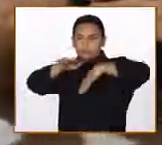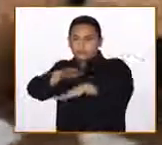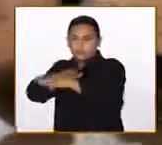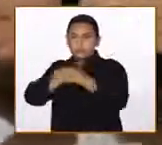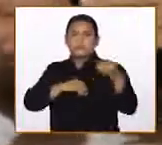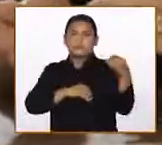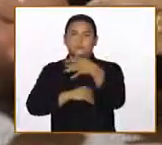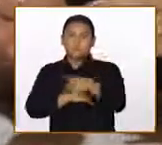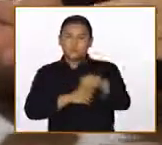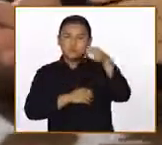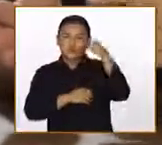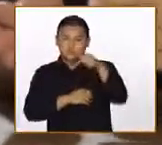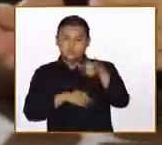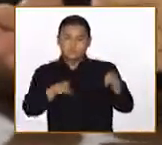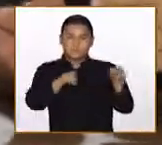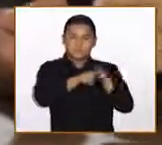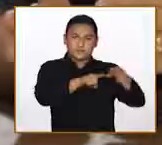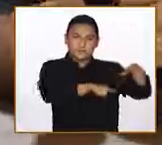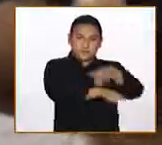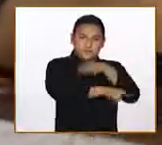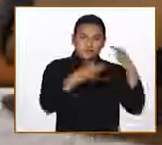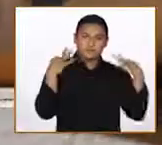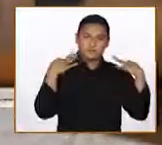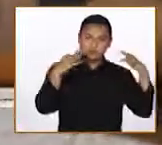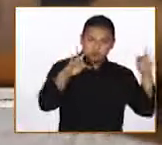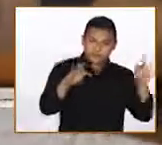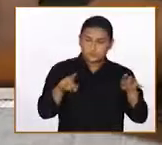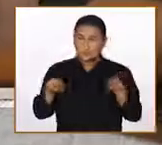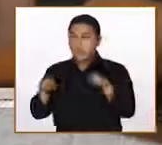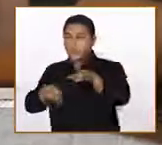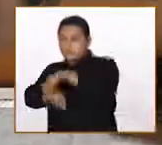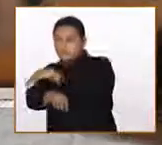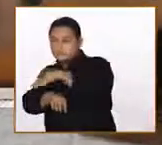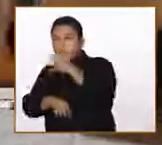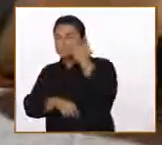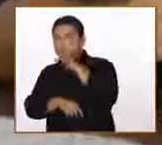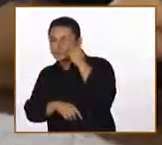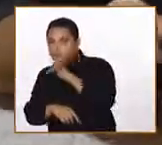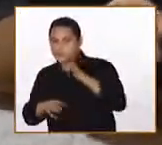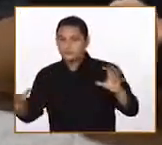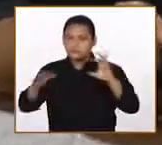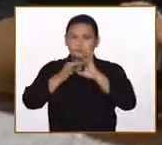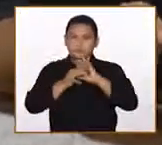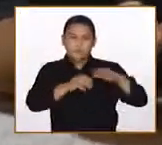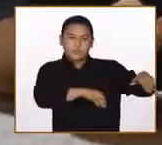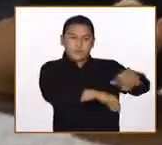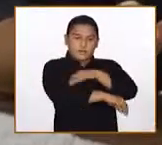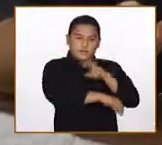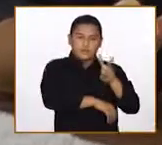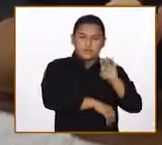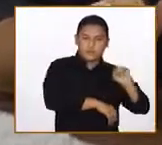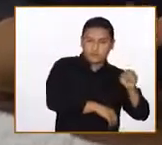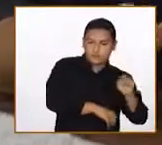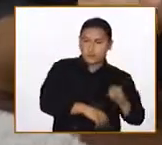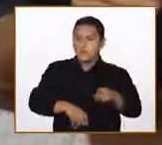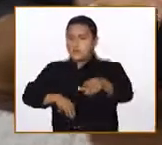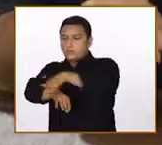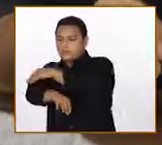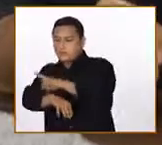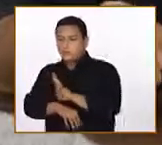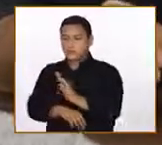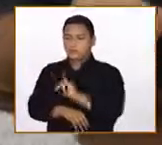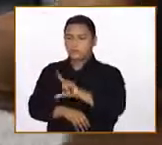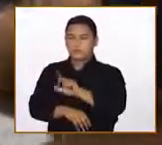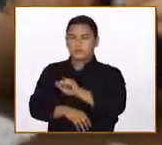construção de sete novas passagens subterrâneas, eliminando cruzamentos e a ligação de vias como a Avenida do Turismo com a Estrada dos